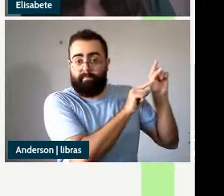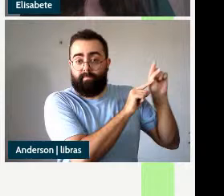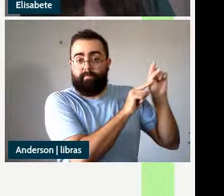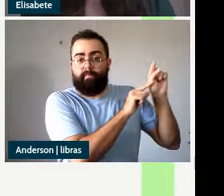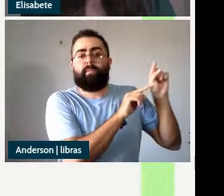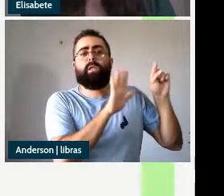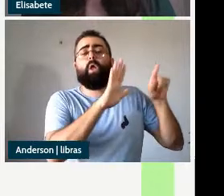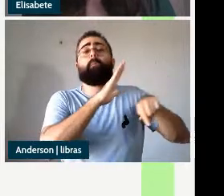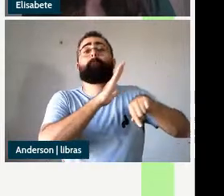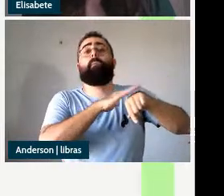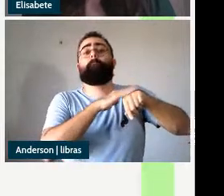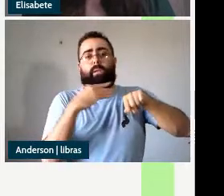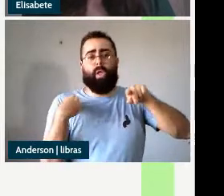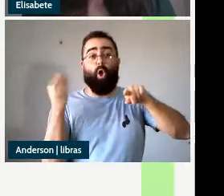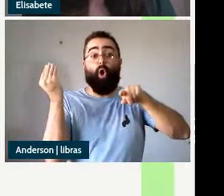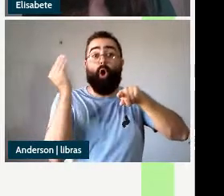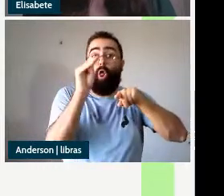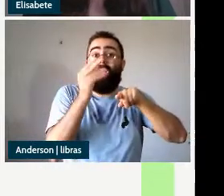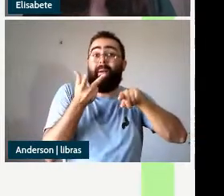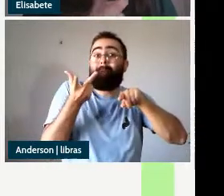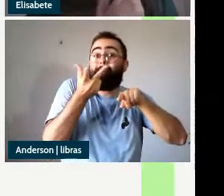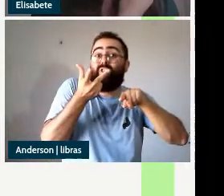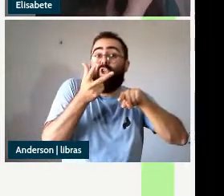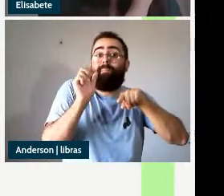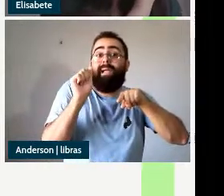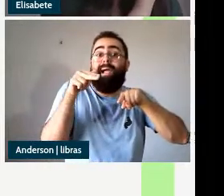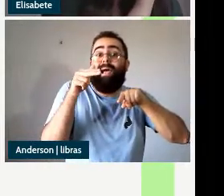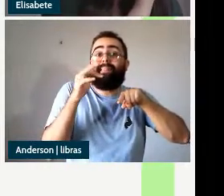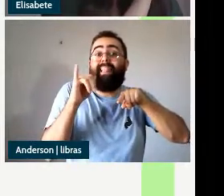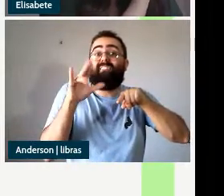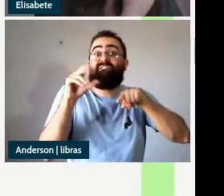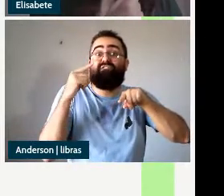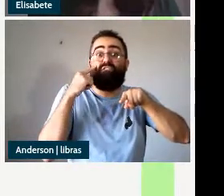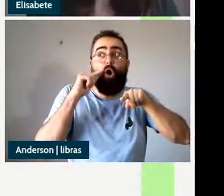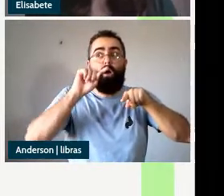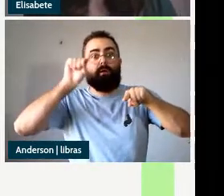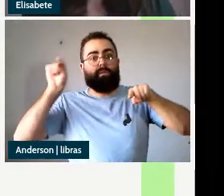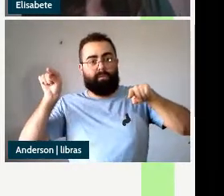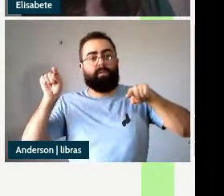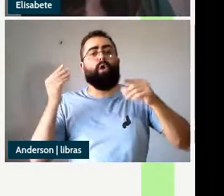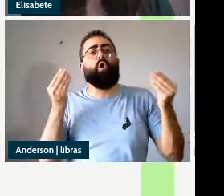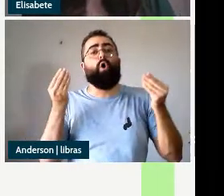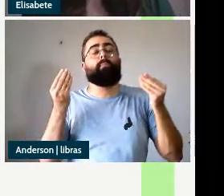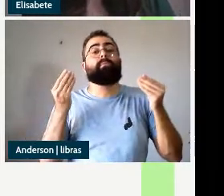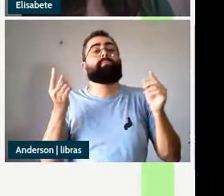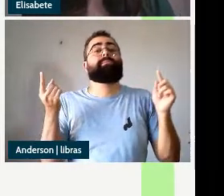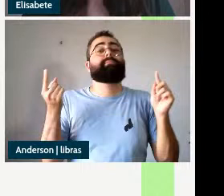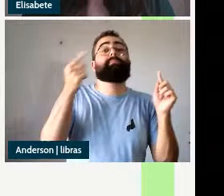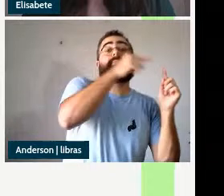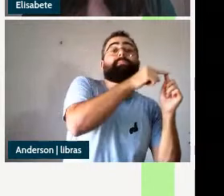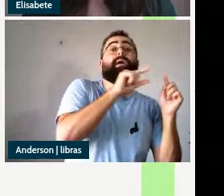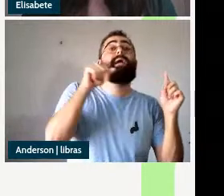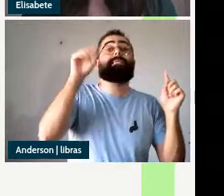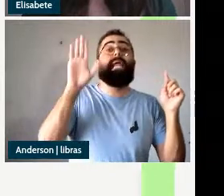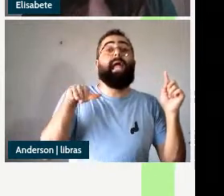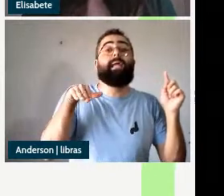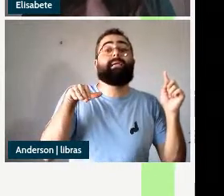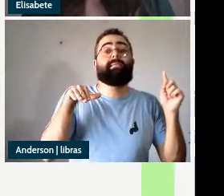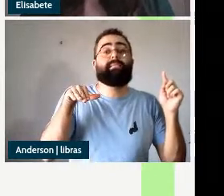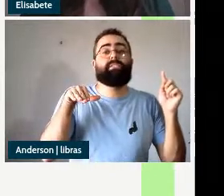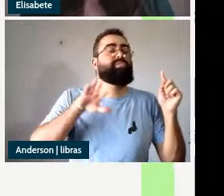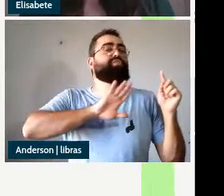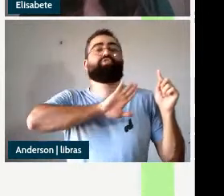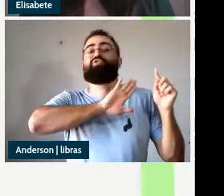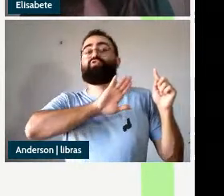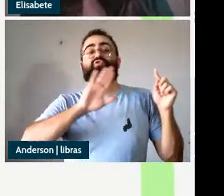um anafórico dentro da predicação secundária esse anafórico só pode ser correferencial com o